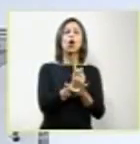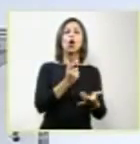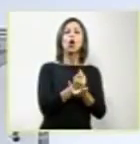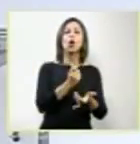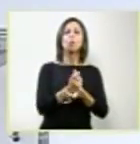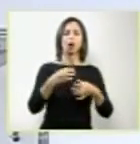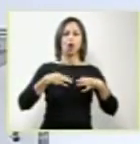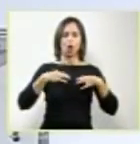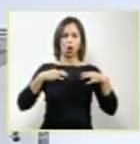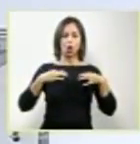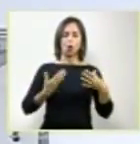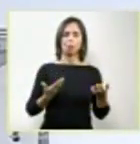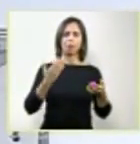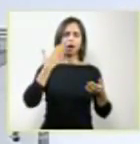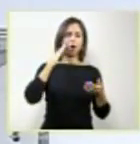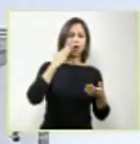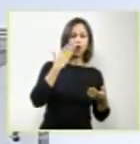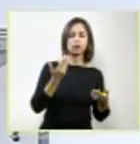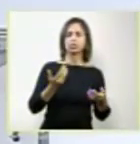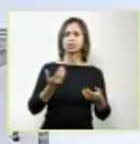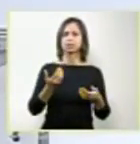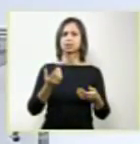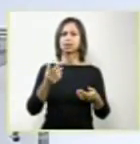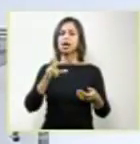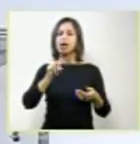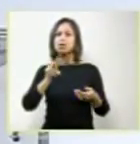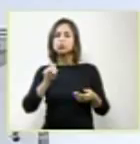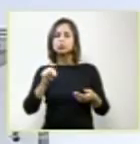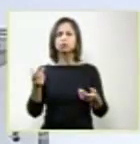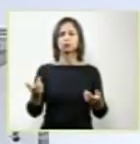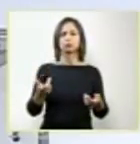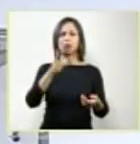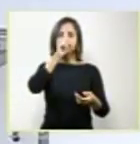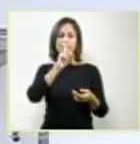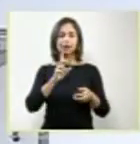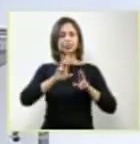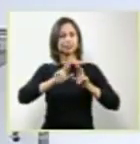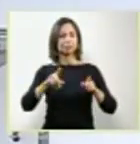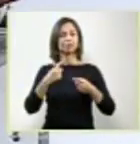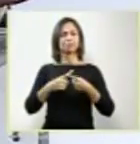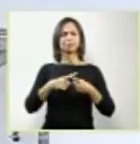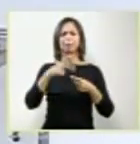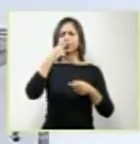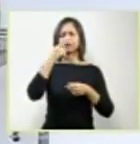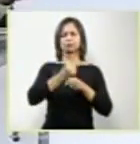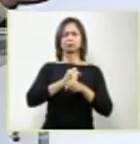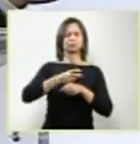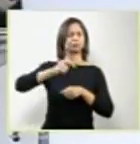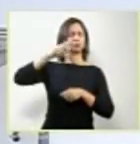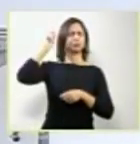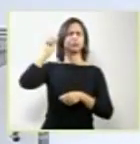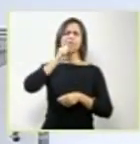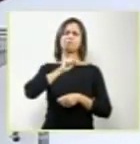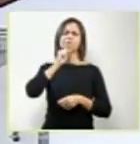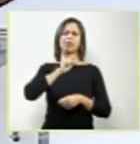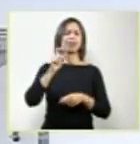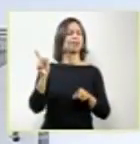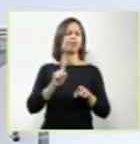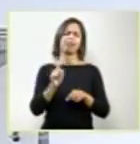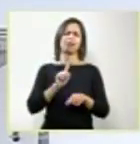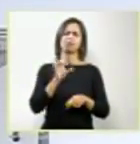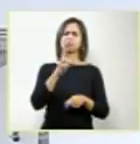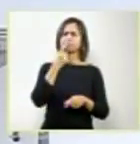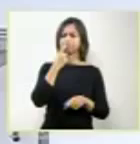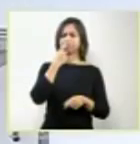desconhecer sequer o sexo. E isso parece coisa de muito tempo atrás e, na verdade, são apenas 30,